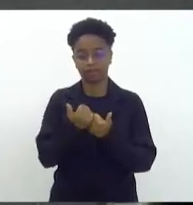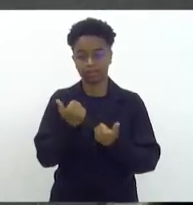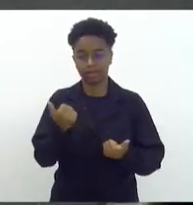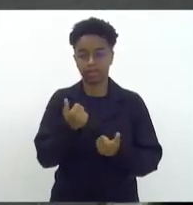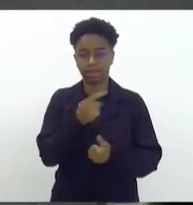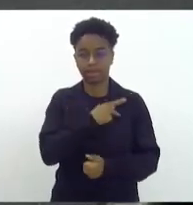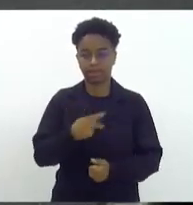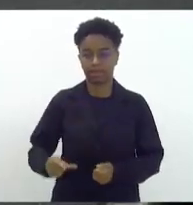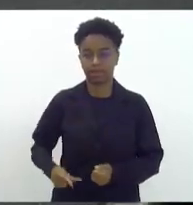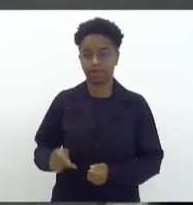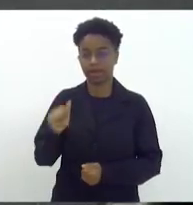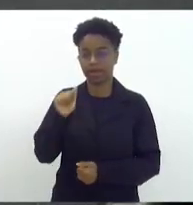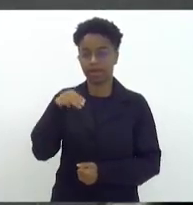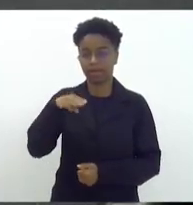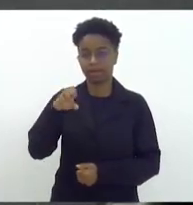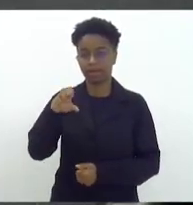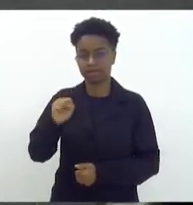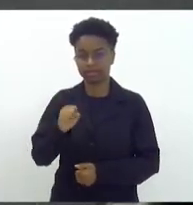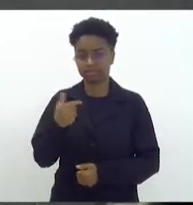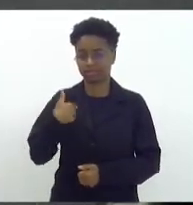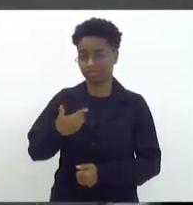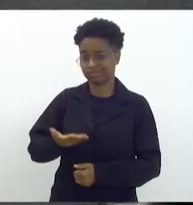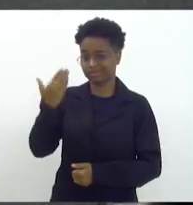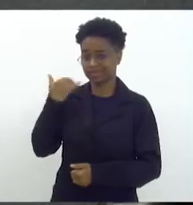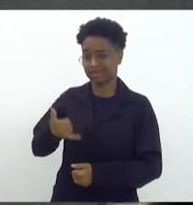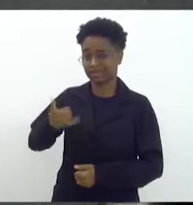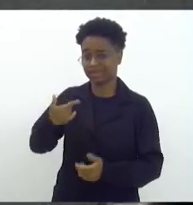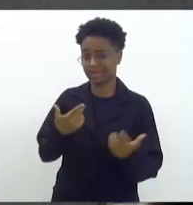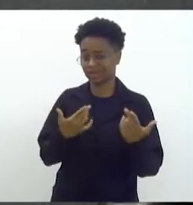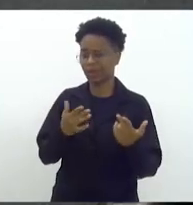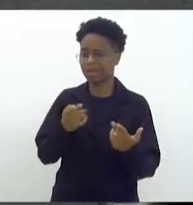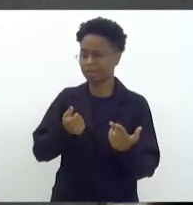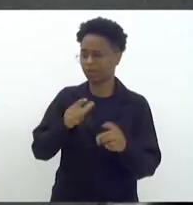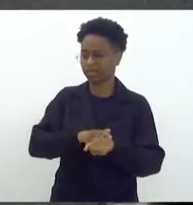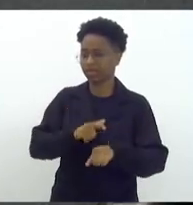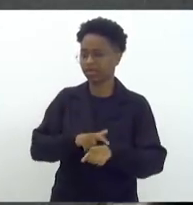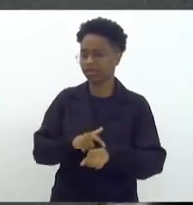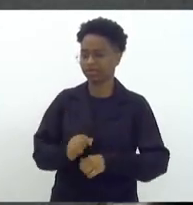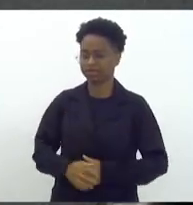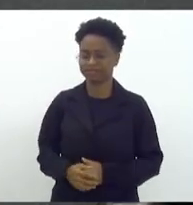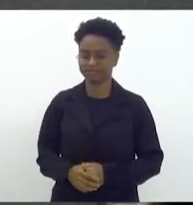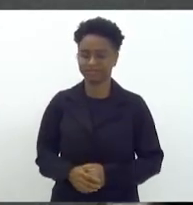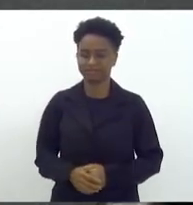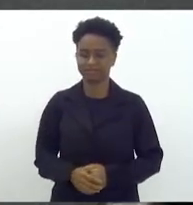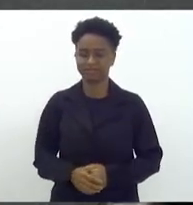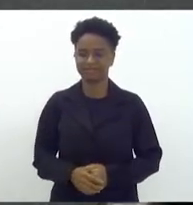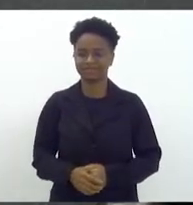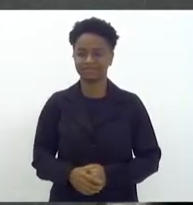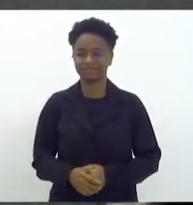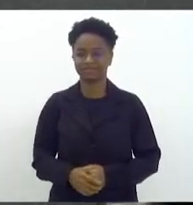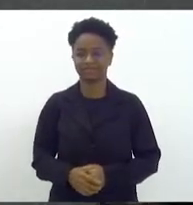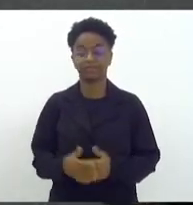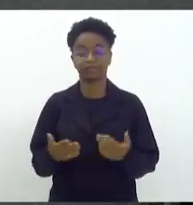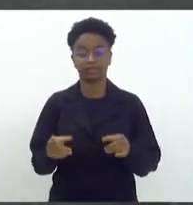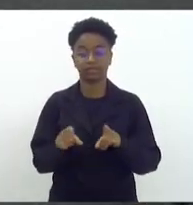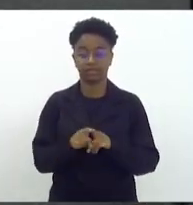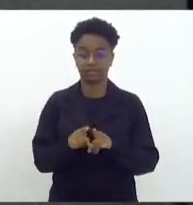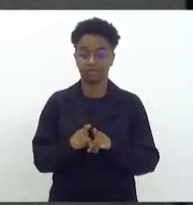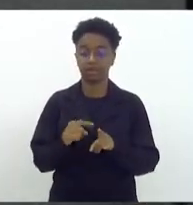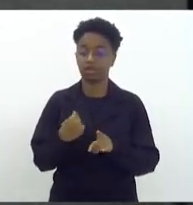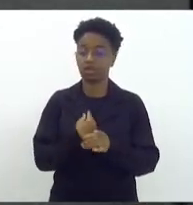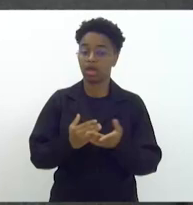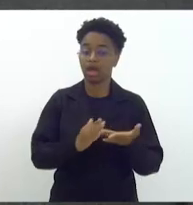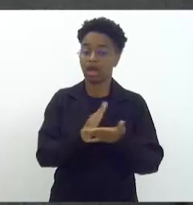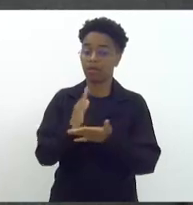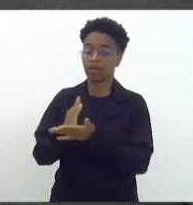Ames, quando eu tinha a idade de vocês, faz pouco tempo atrás. E, no mandato, aprovamos leis